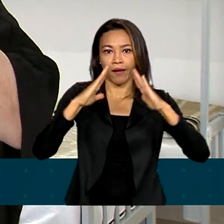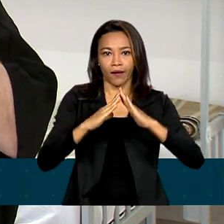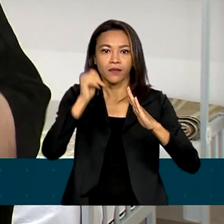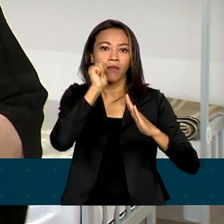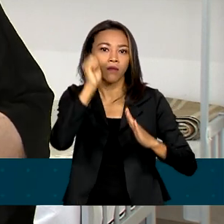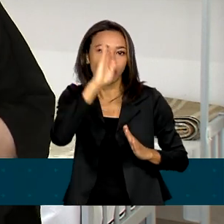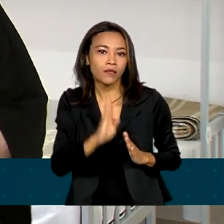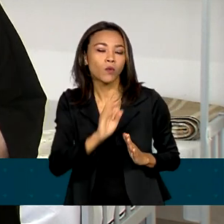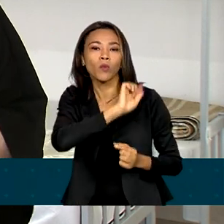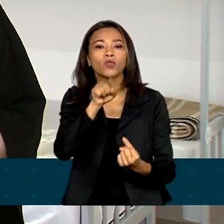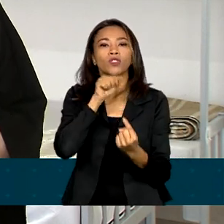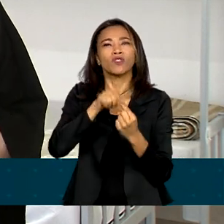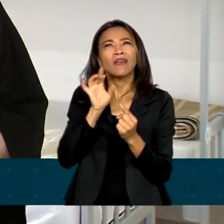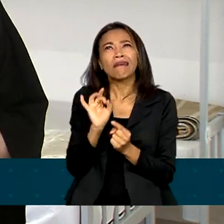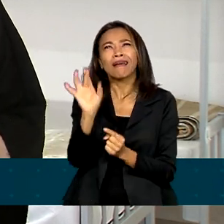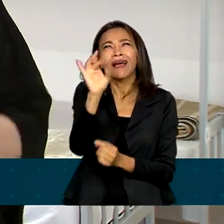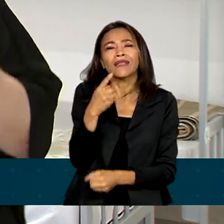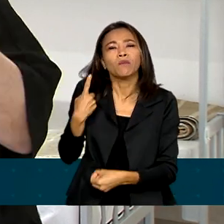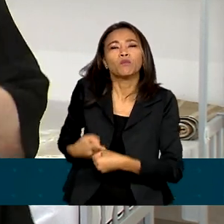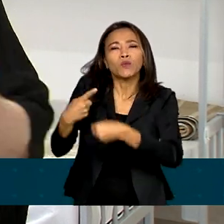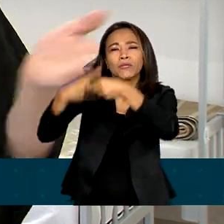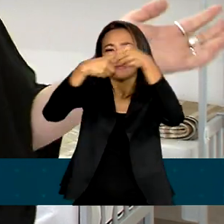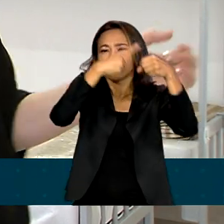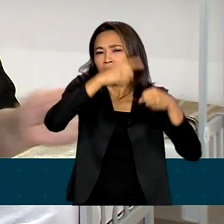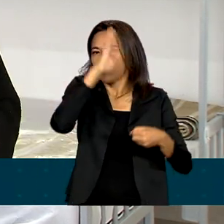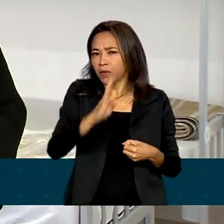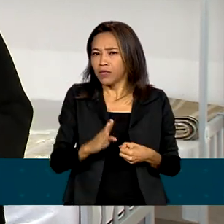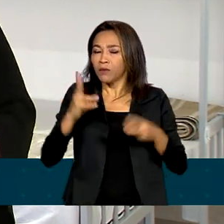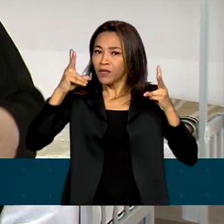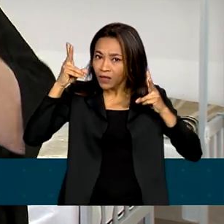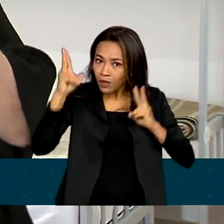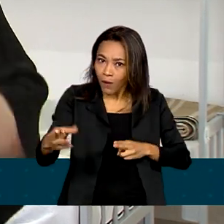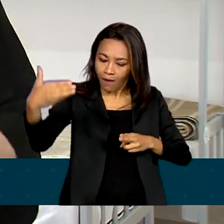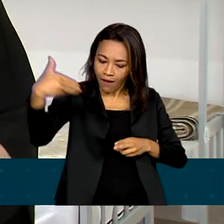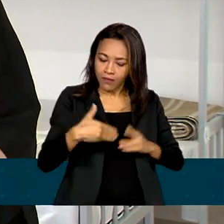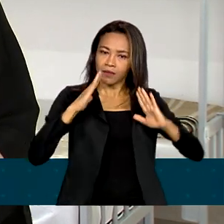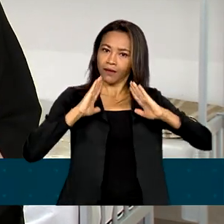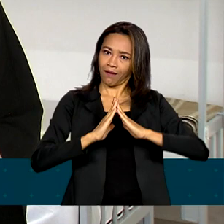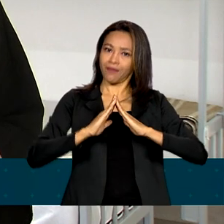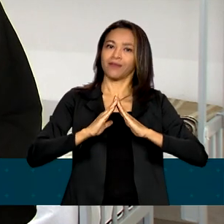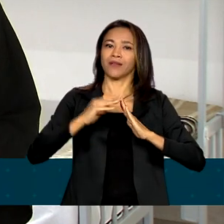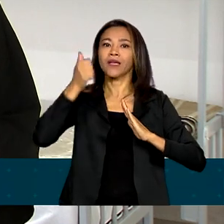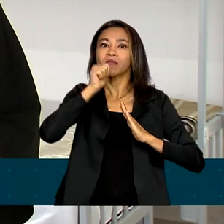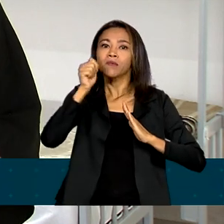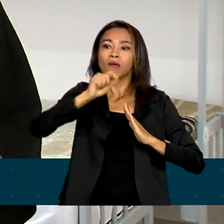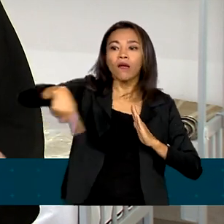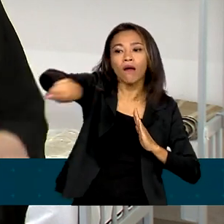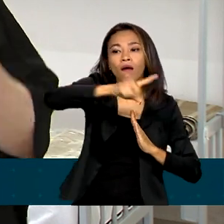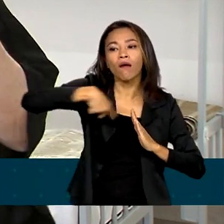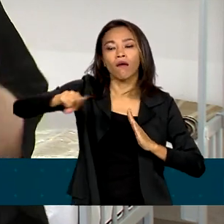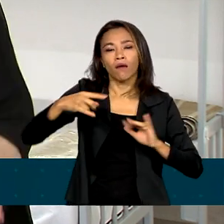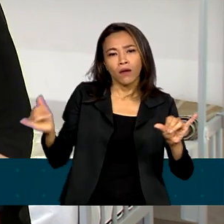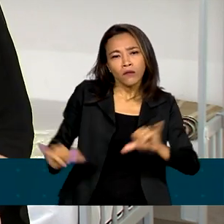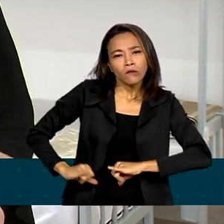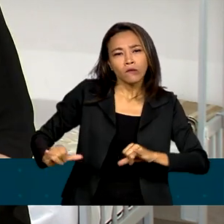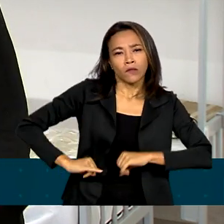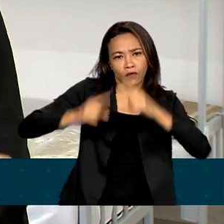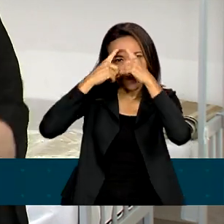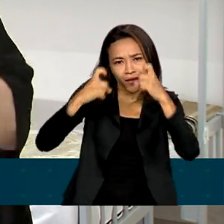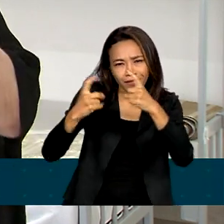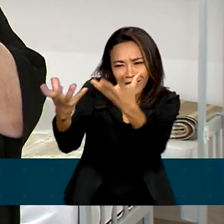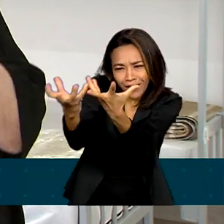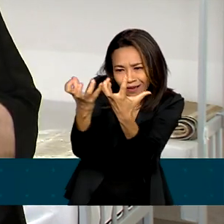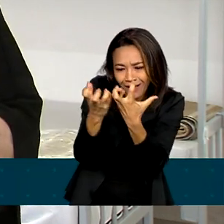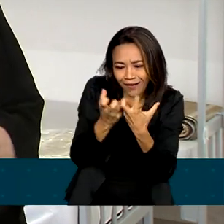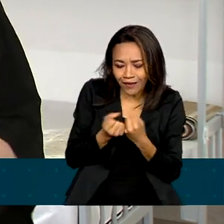em cada município brasileiro uma casa como essa, para que as mulheres em situação de violência sejam acolhidas